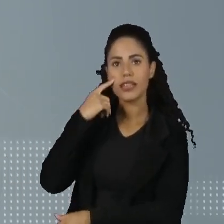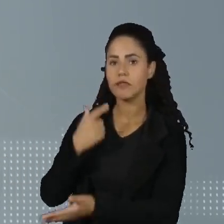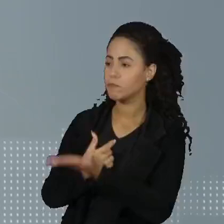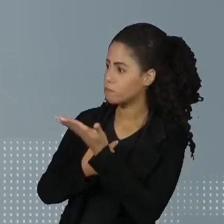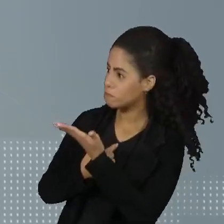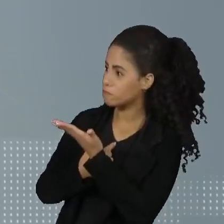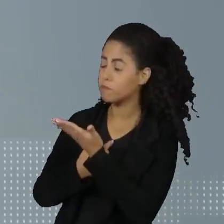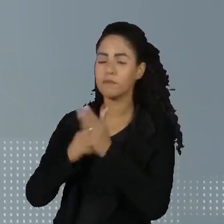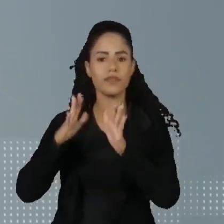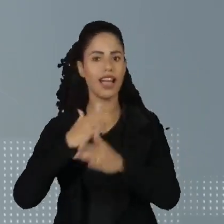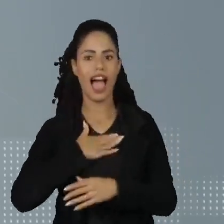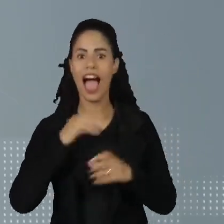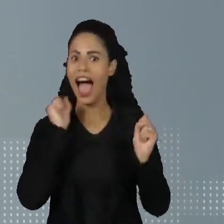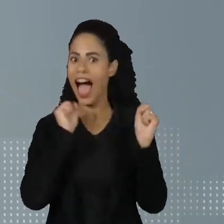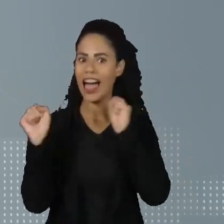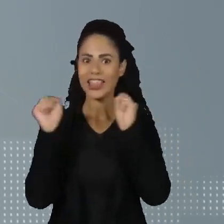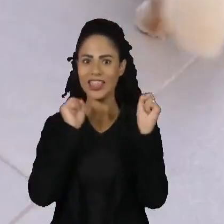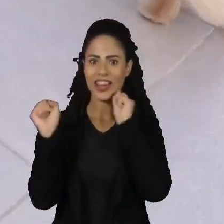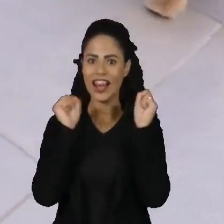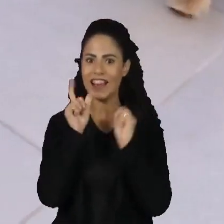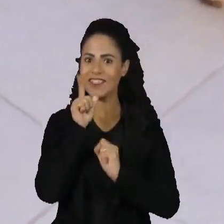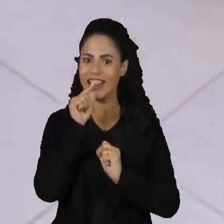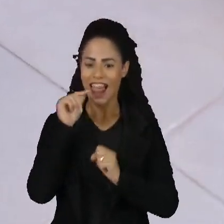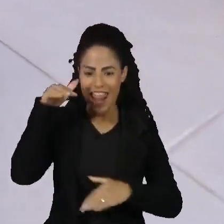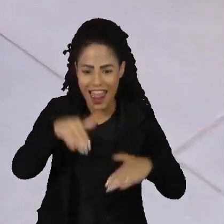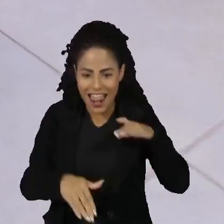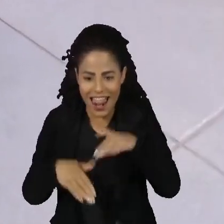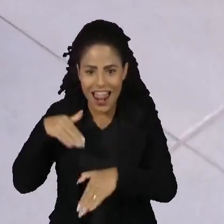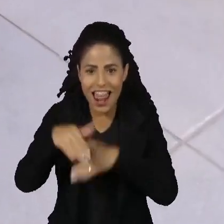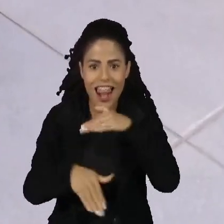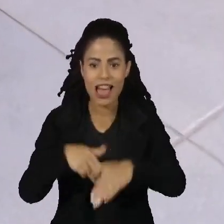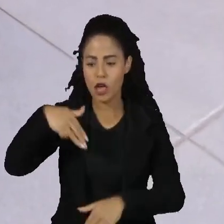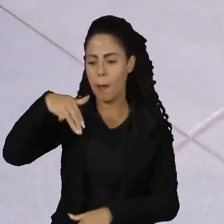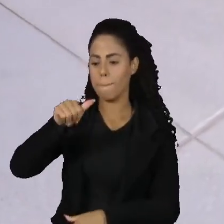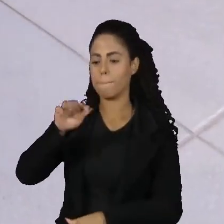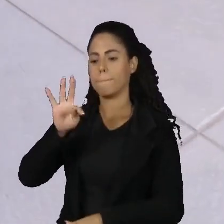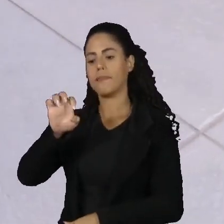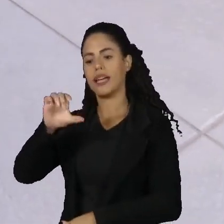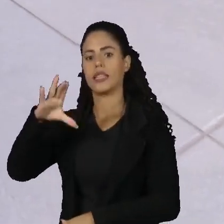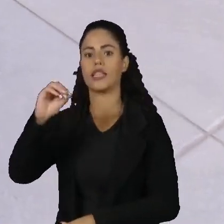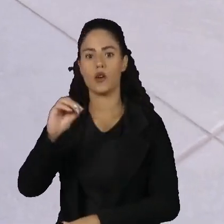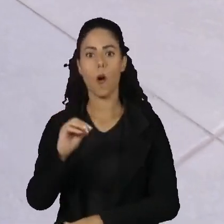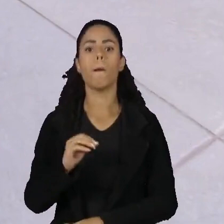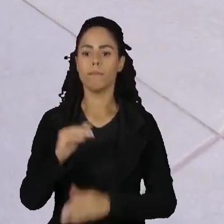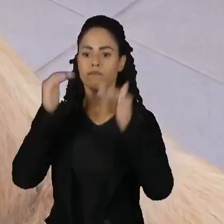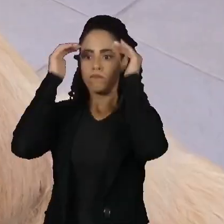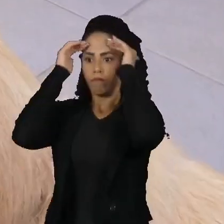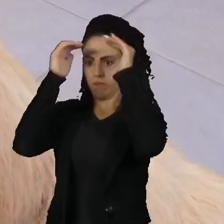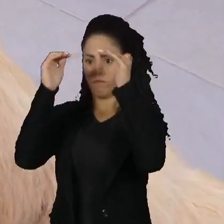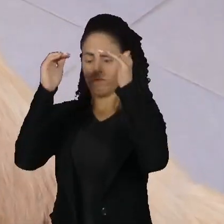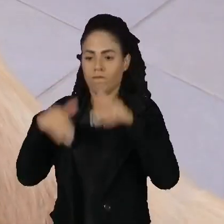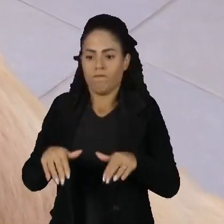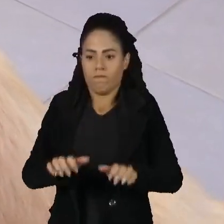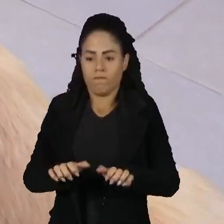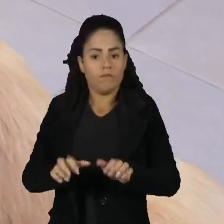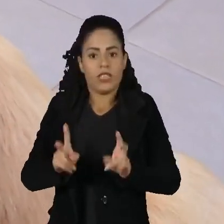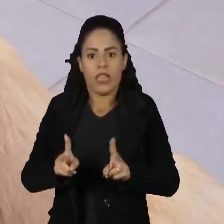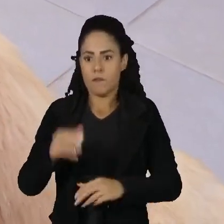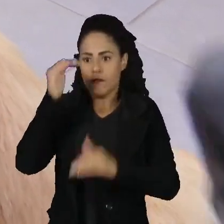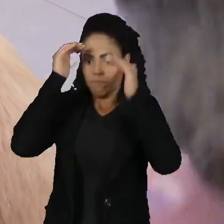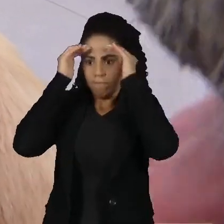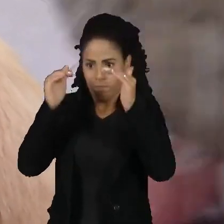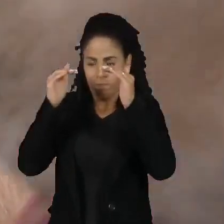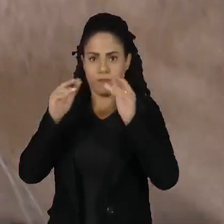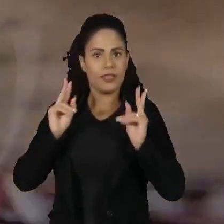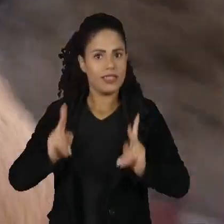conhecer, mas adorava água. E Mateu é o que mais obedece a comandos. O Mateu, que está com a gente desde novinho e